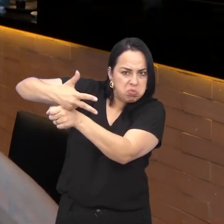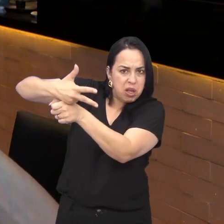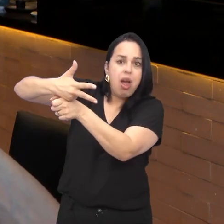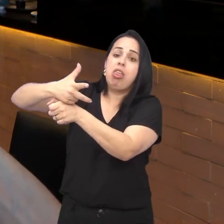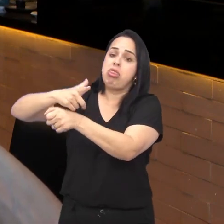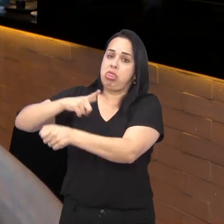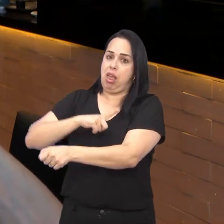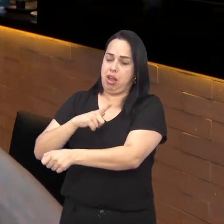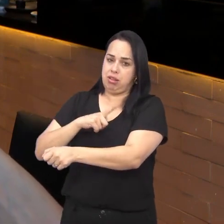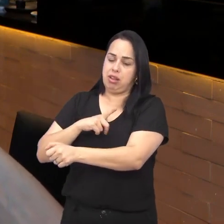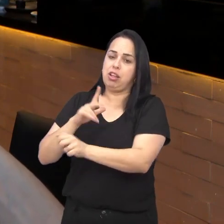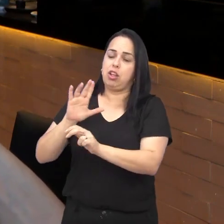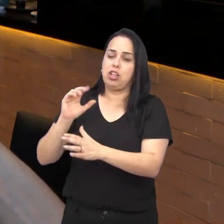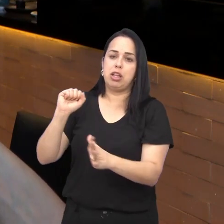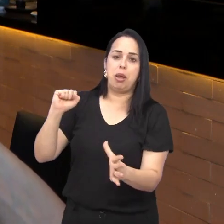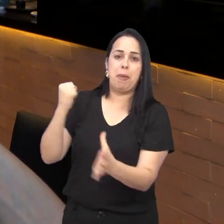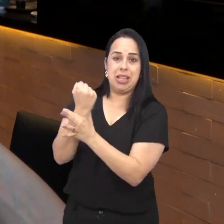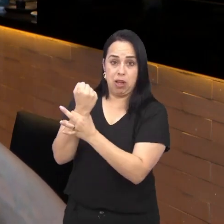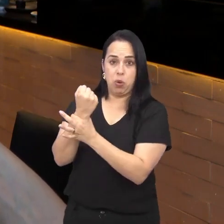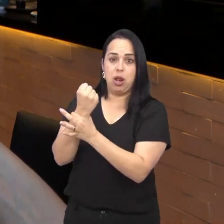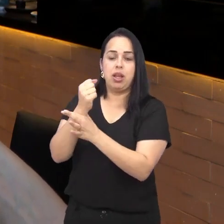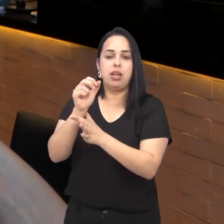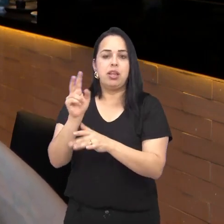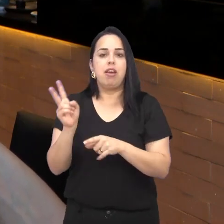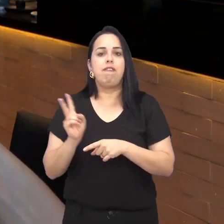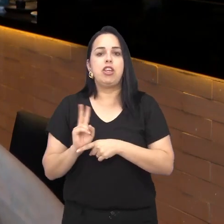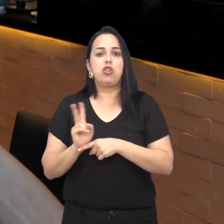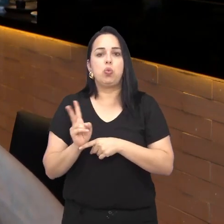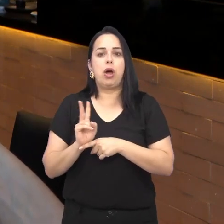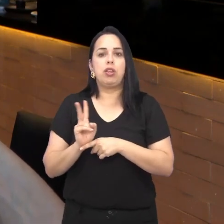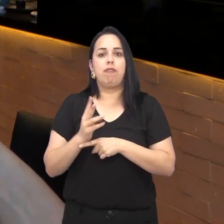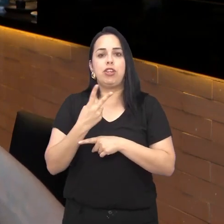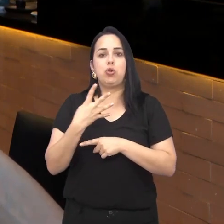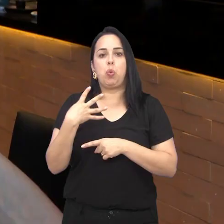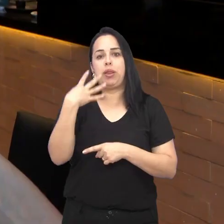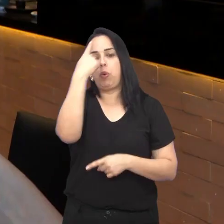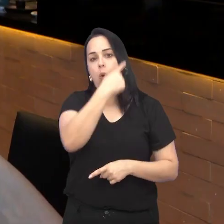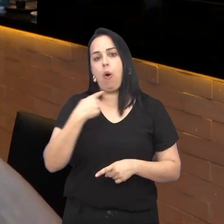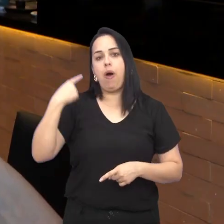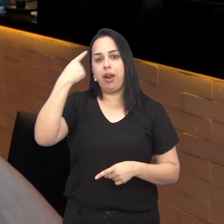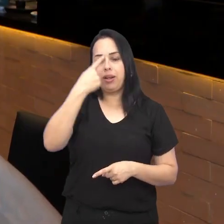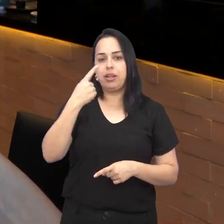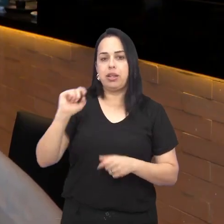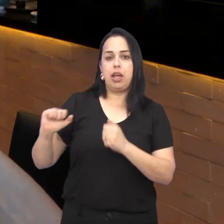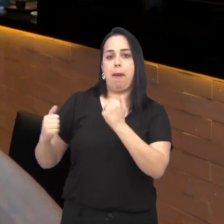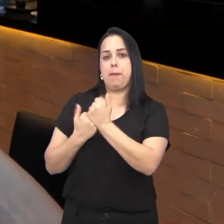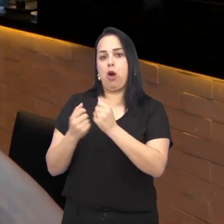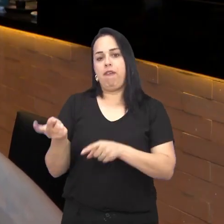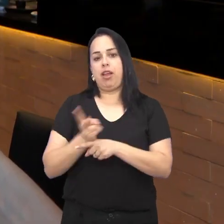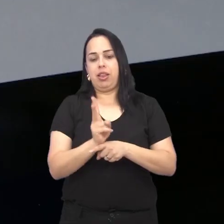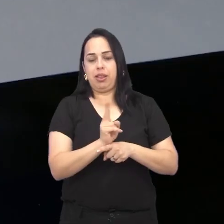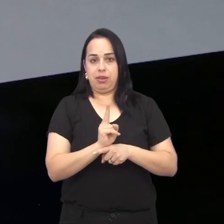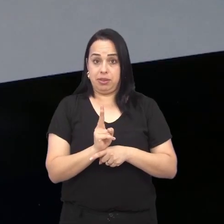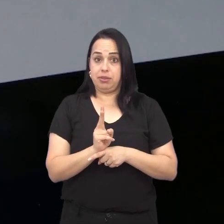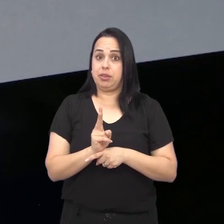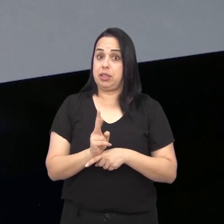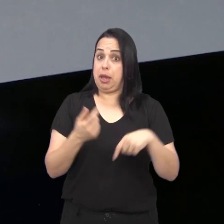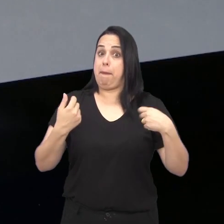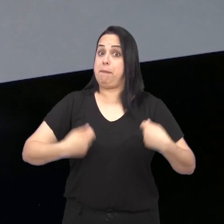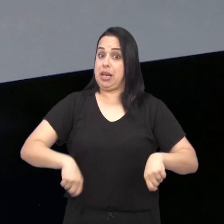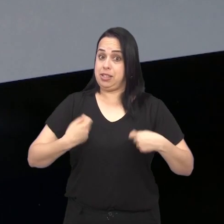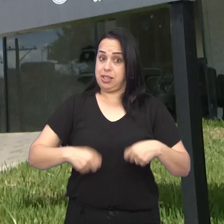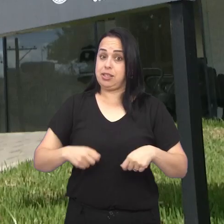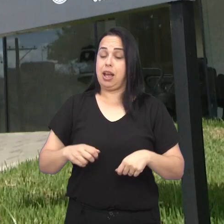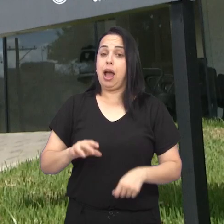Então, nós já temos essa segurança das câmeras e vigilância de 24 horas, que dá esse apoio para nós. Cuidados